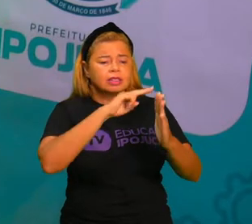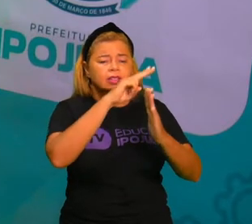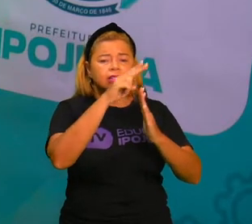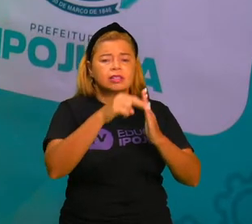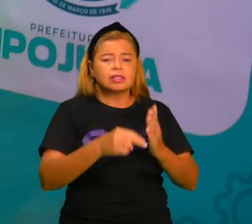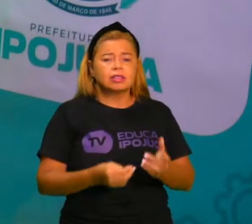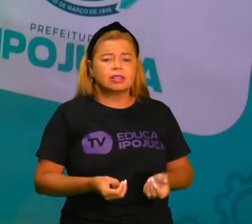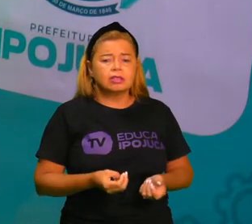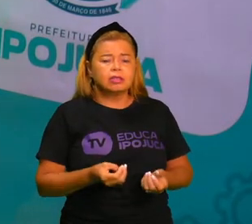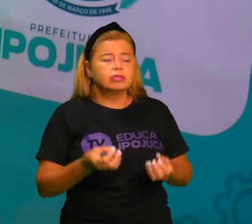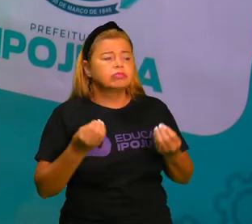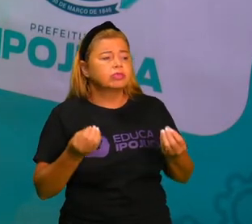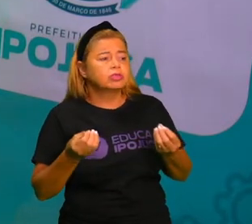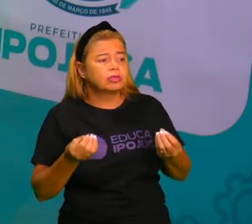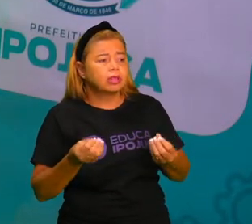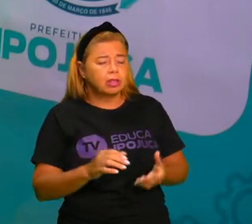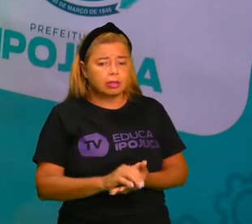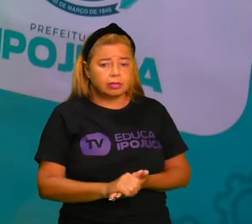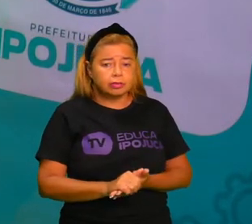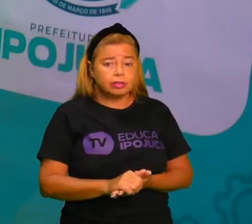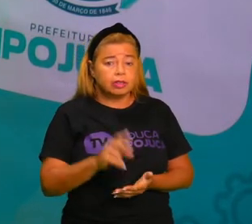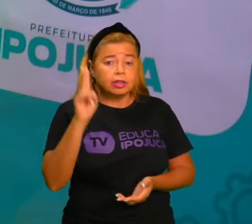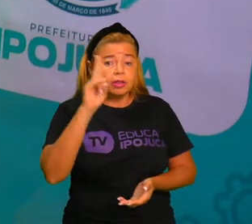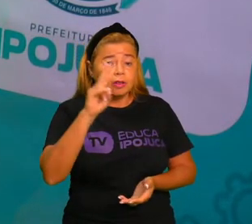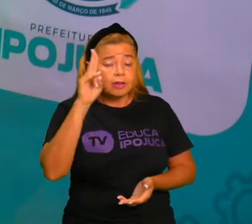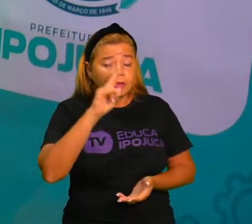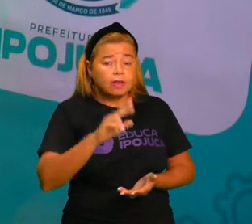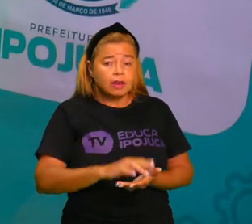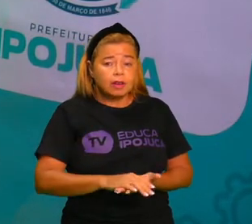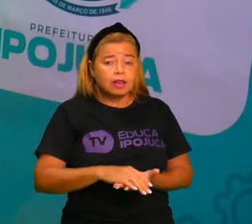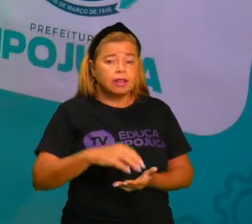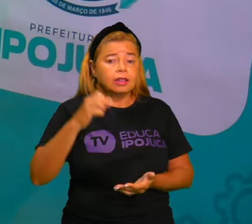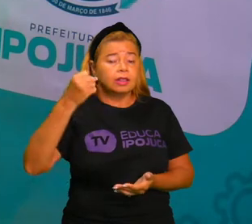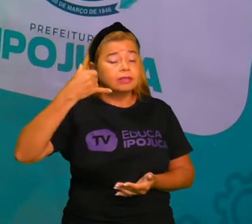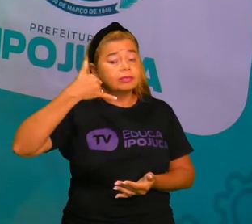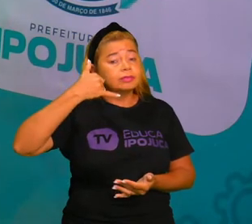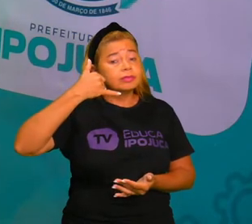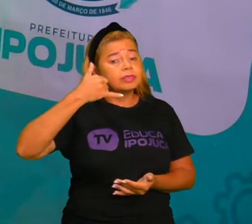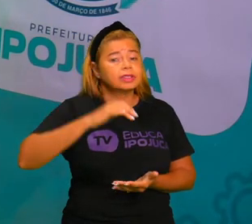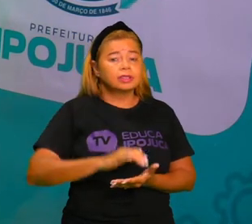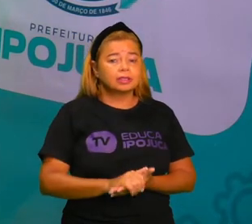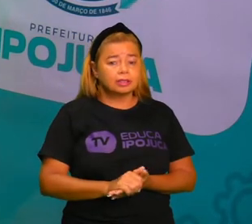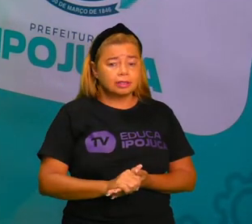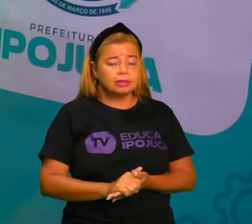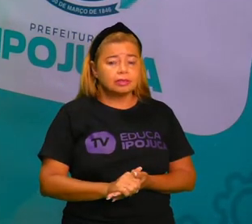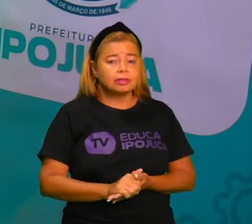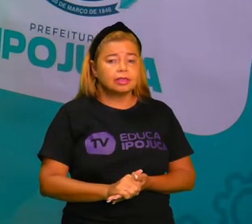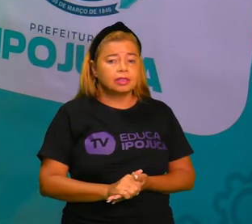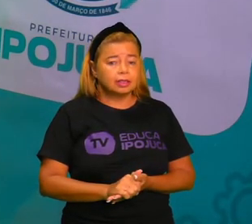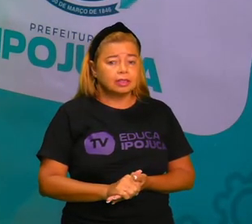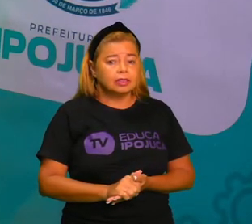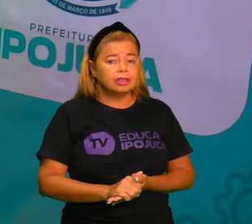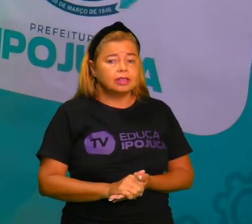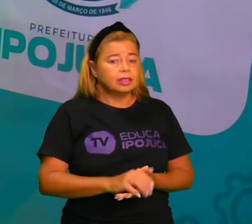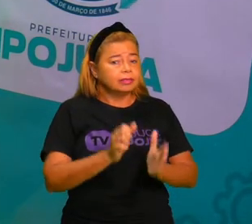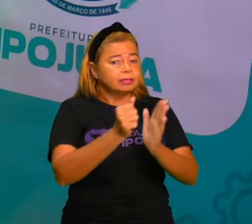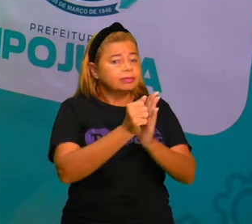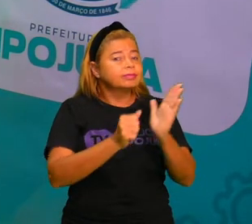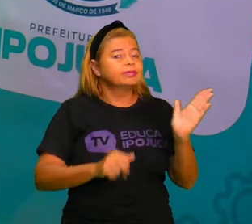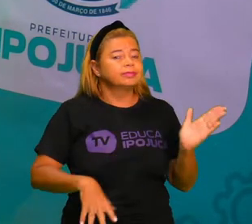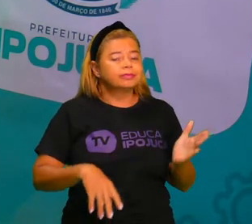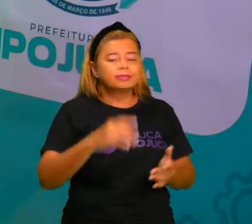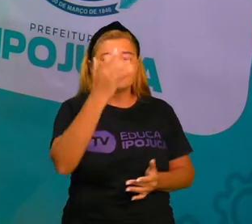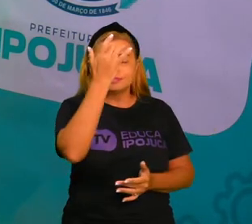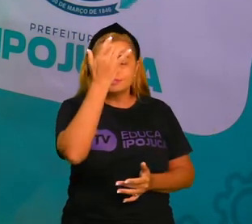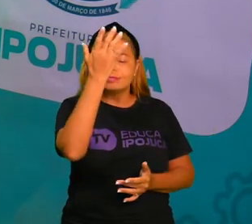entender, você vai na palavra. Aqui, ó. CELULAR. Inclusive, olha que atividade fácil que eu deixei para